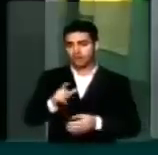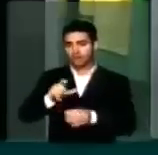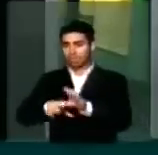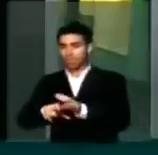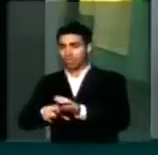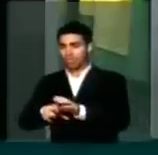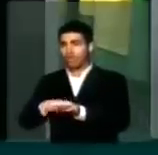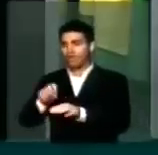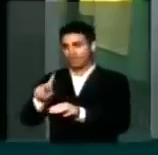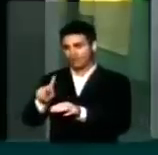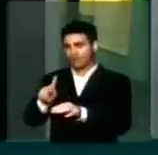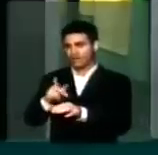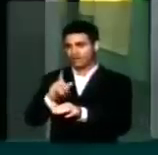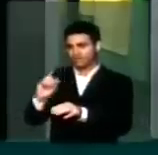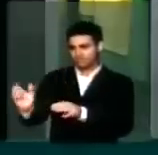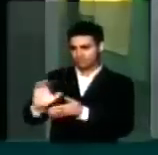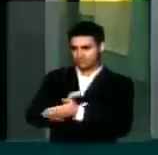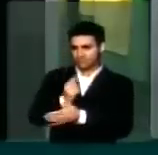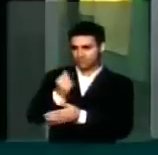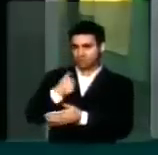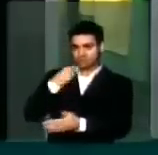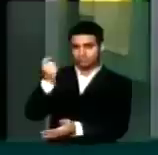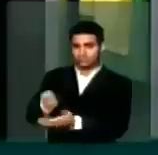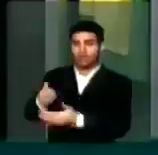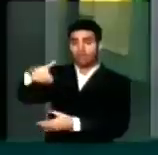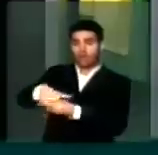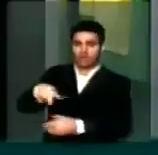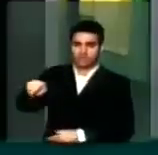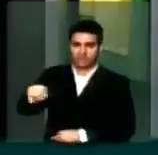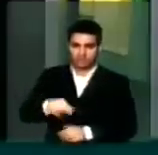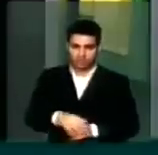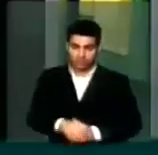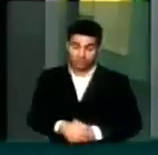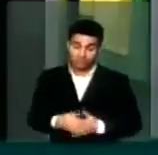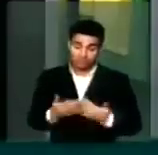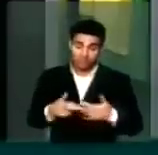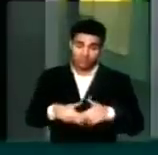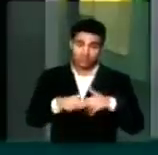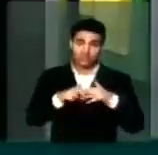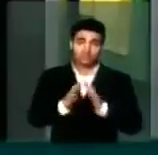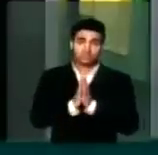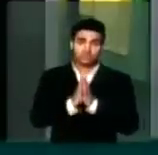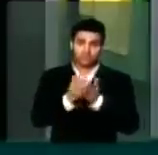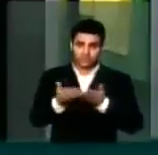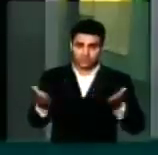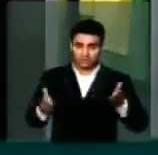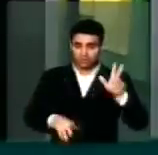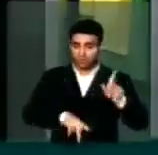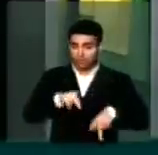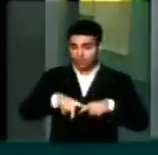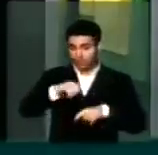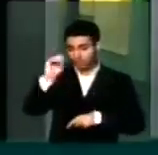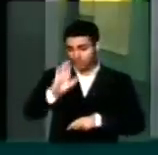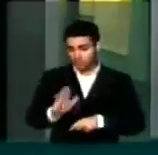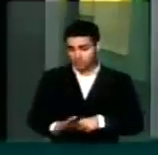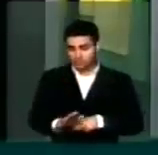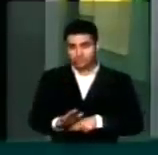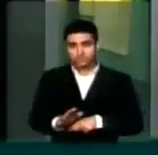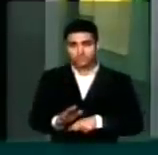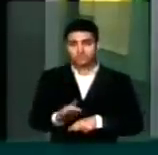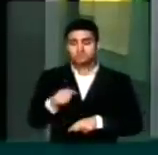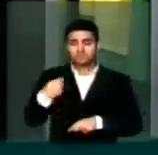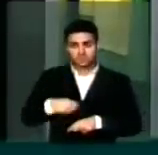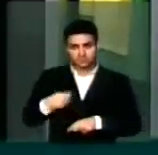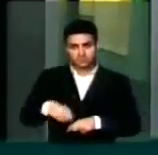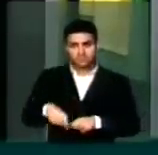plenário. Por isso, senhor Presidente, um apelo à população brasileira que façam um